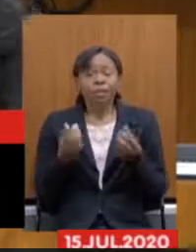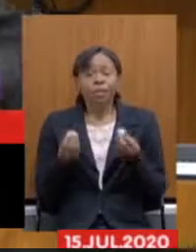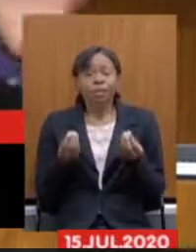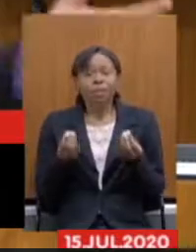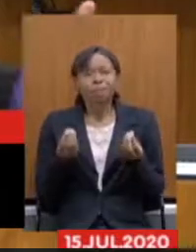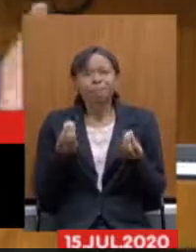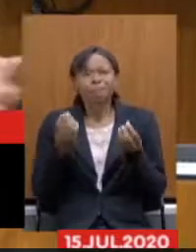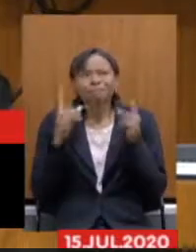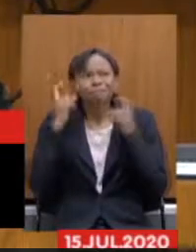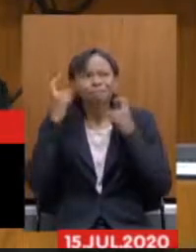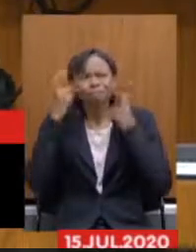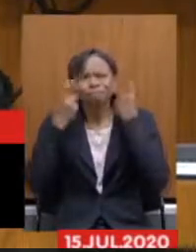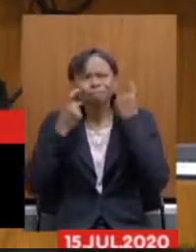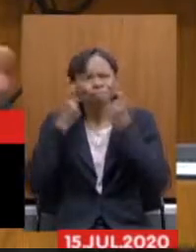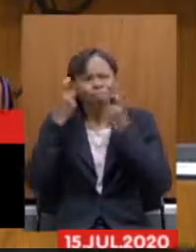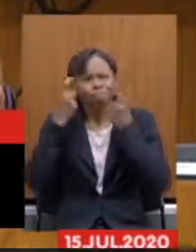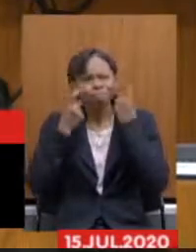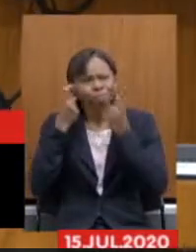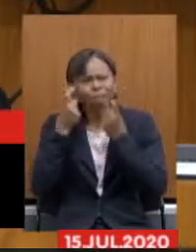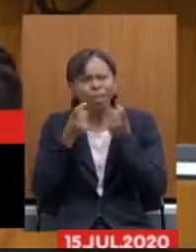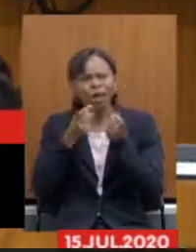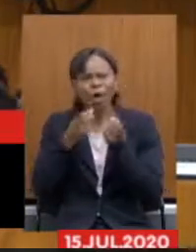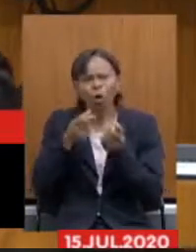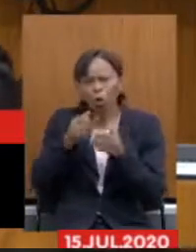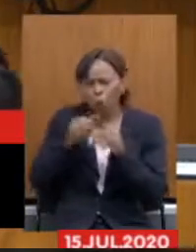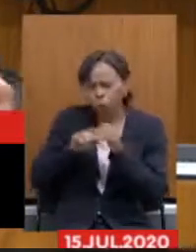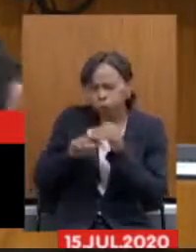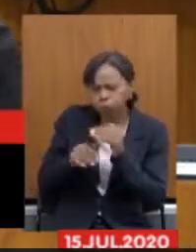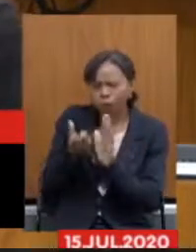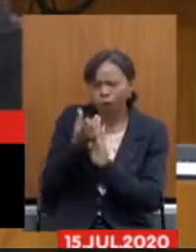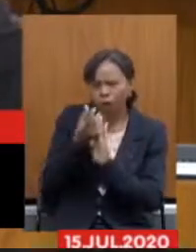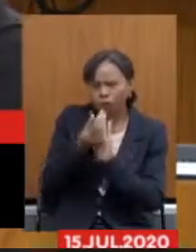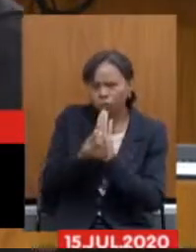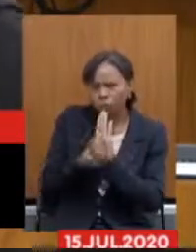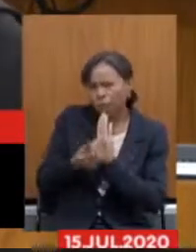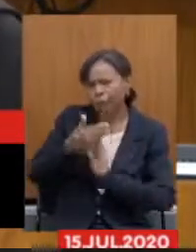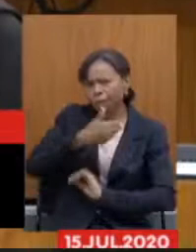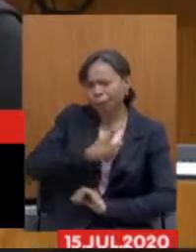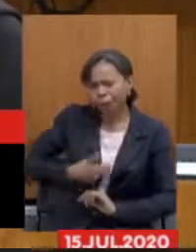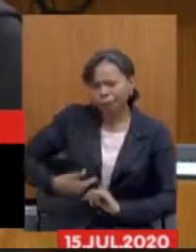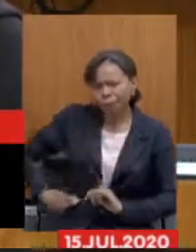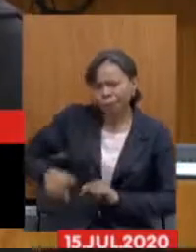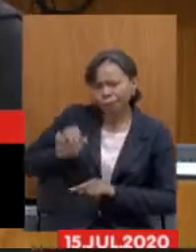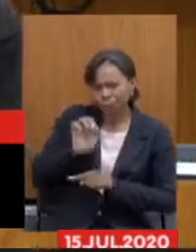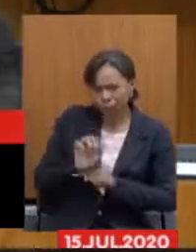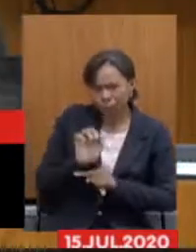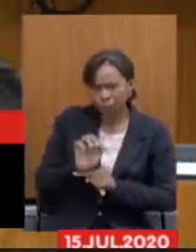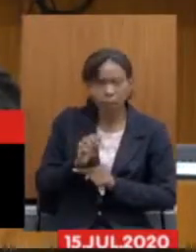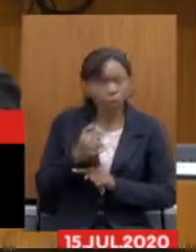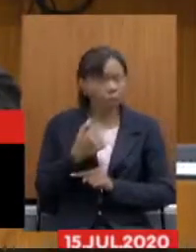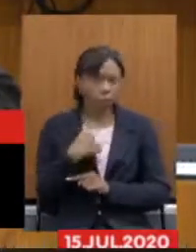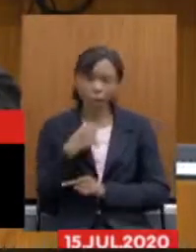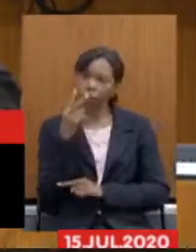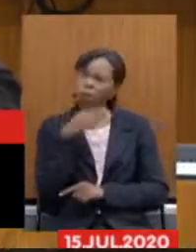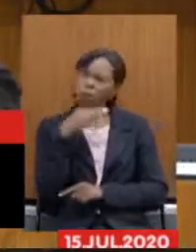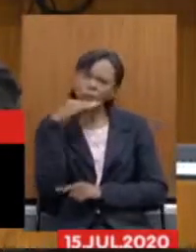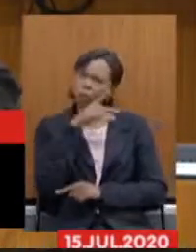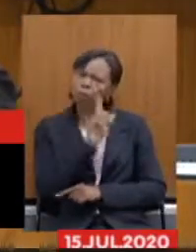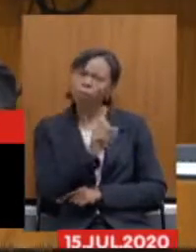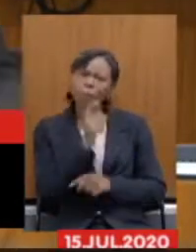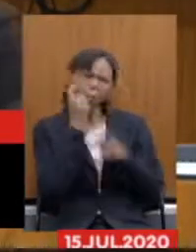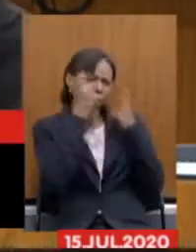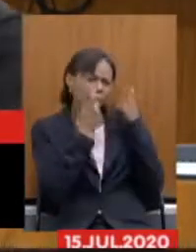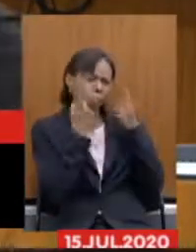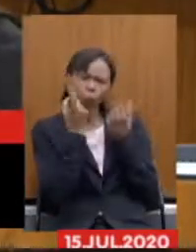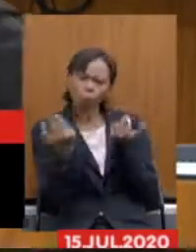Essa preocupação com o caixa do Estado, com as finanças do Estado, eu não vejo essa preocupação quando eu